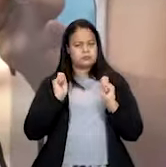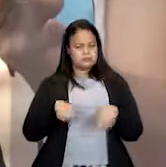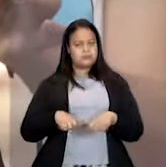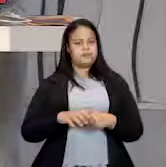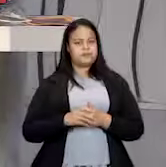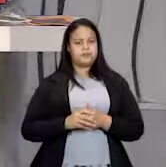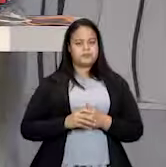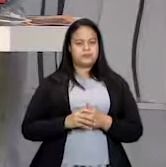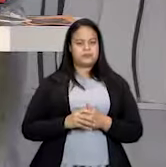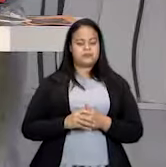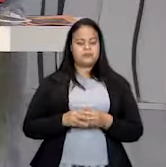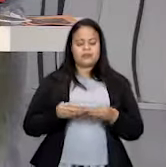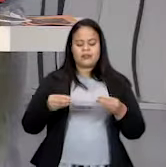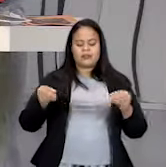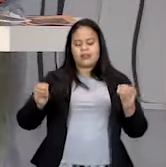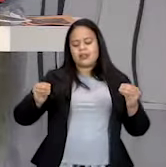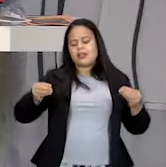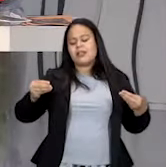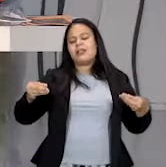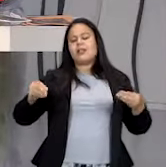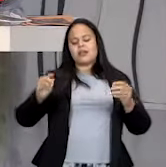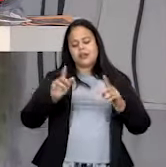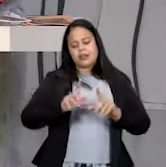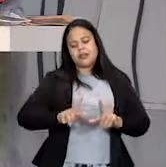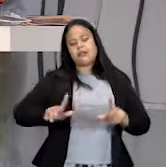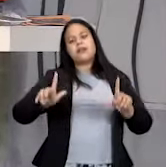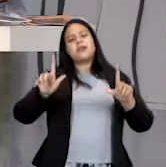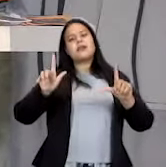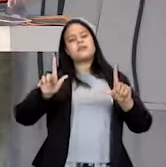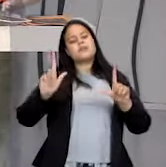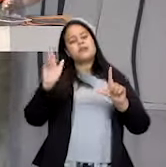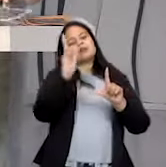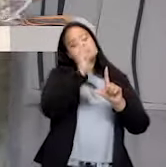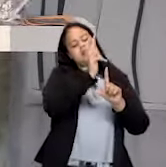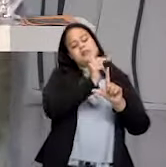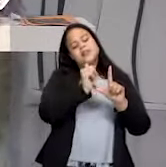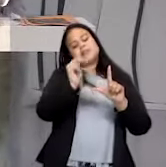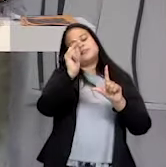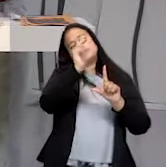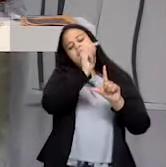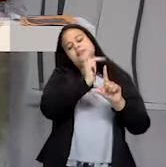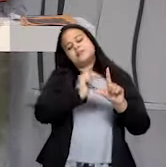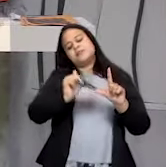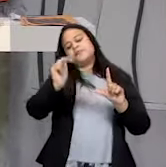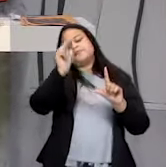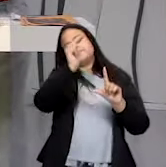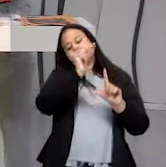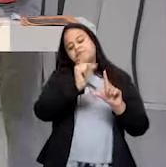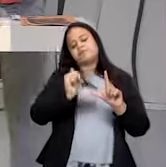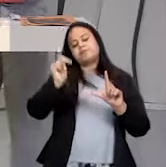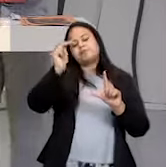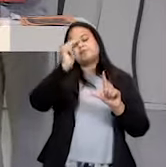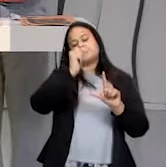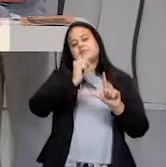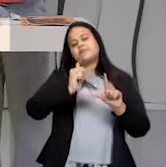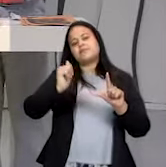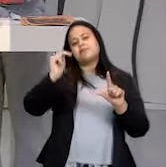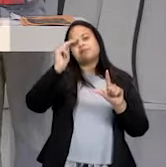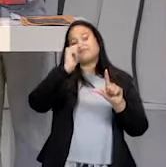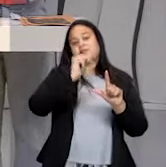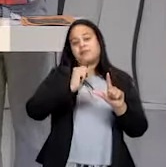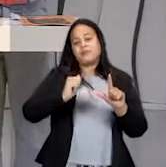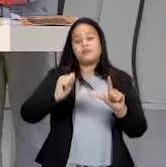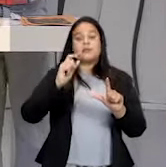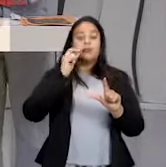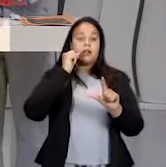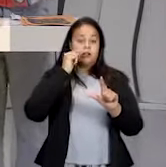levinho. Tá? Depois que vocês fizerem esse desenho bem levinho. Olha só. Vocês vão pegar